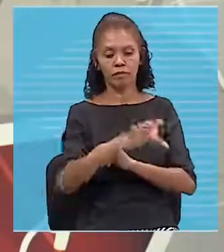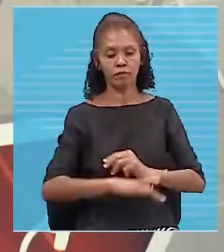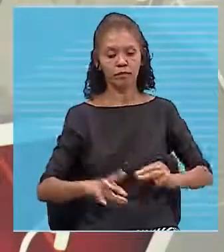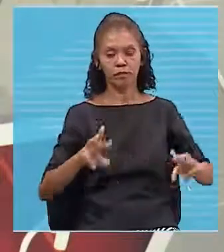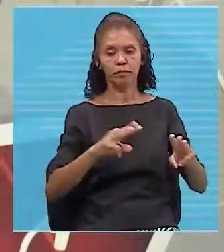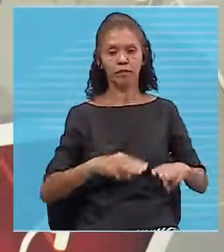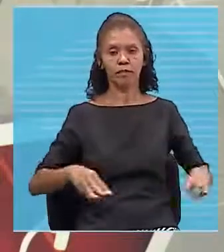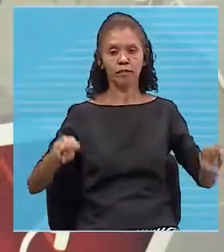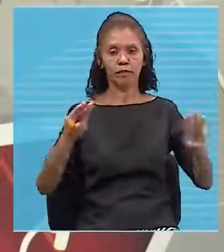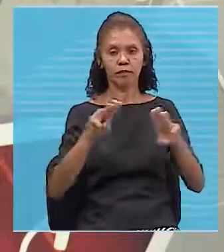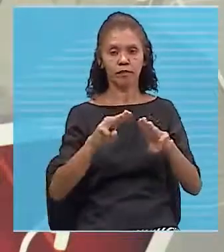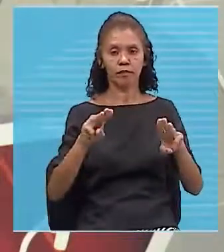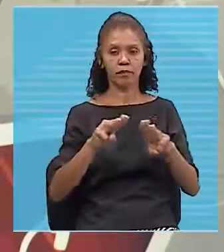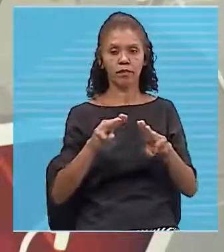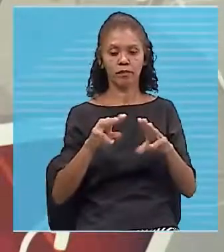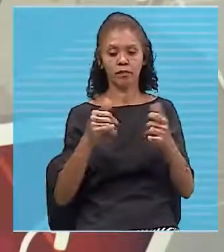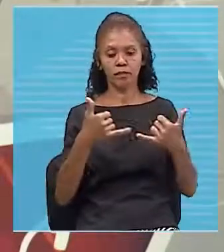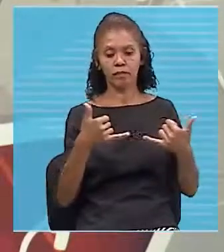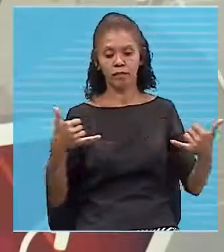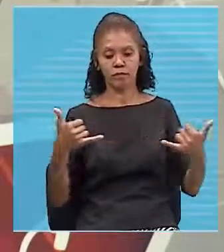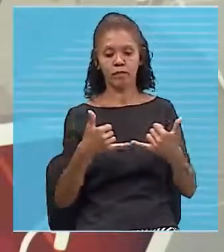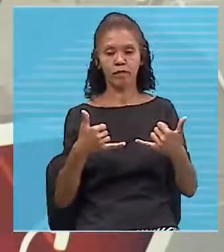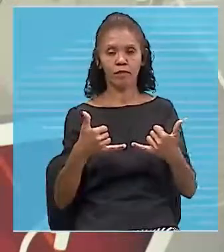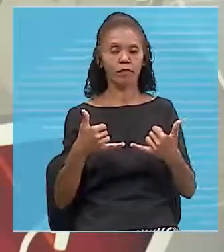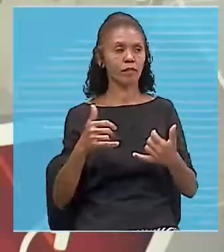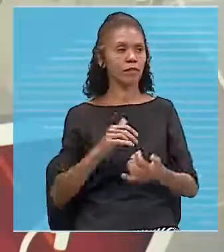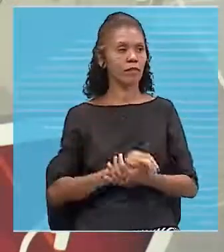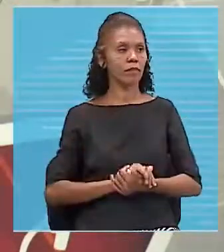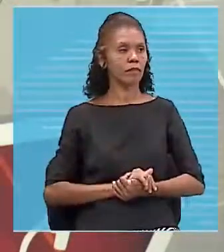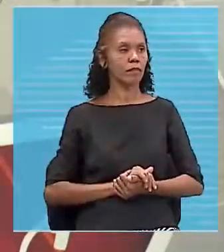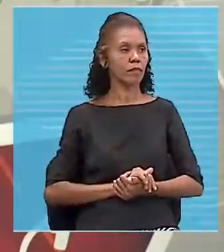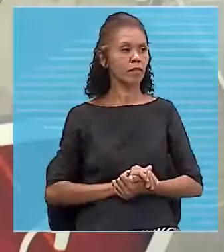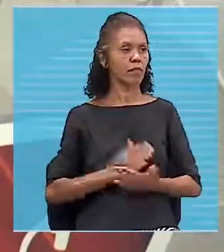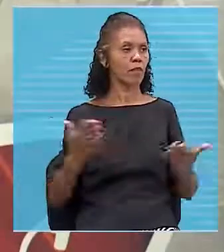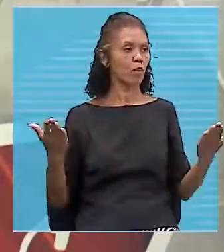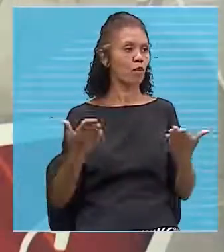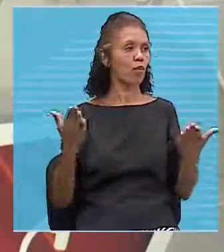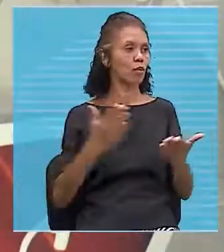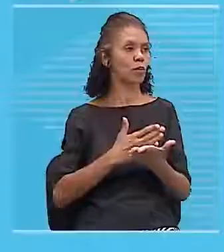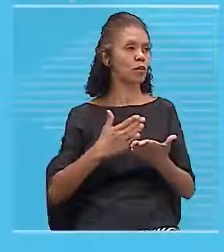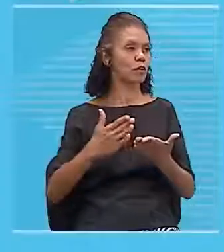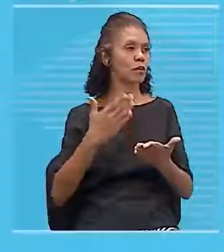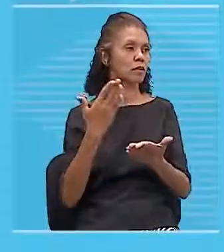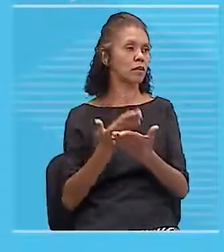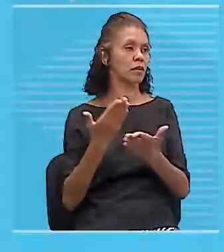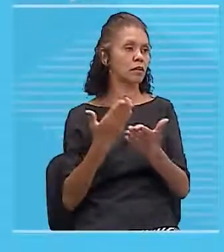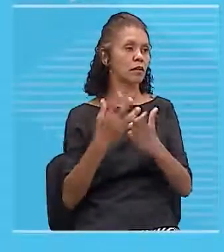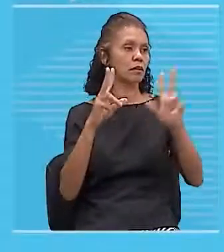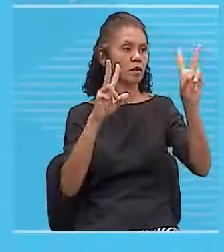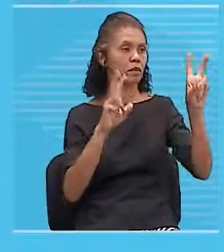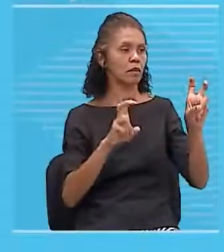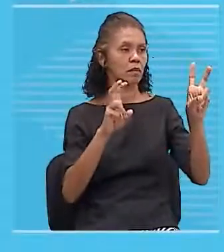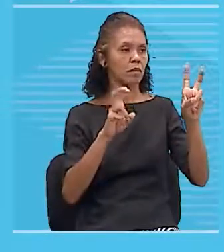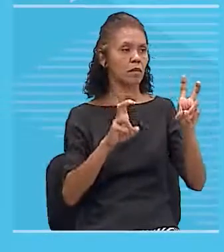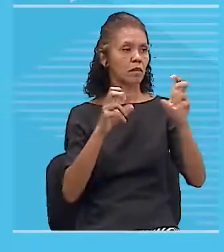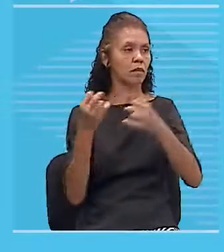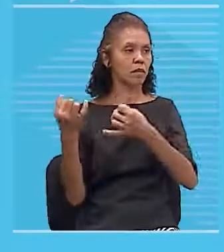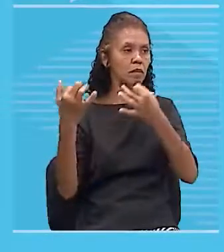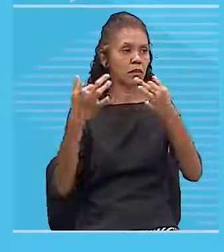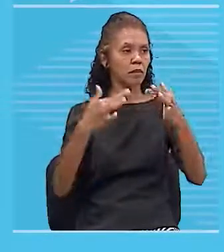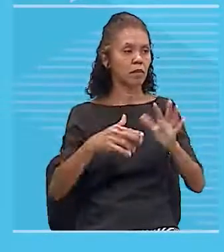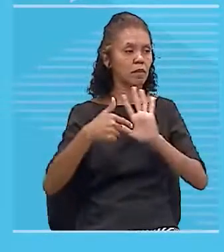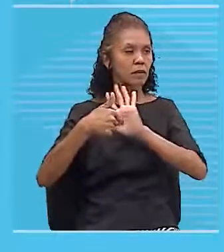fio retilíneo, tá bom? Então começando aqui a nossa aulinha de hoje, nosso tema eu já abordei para vocês